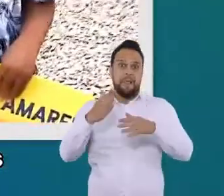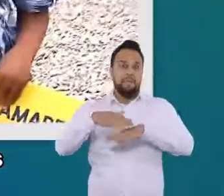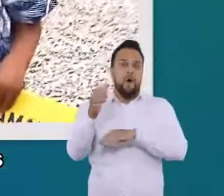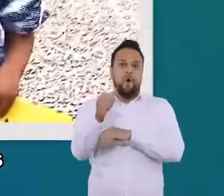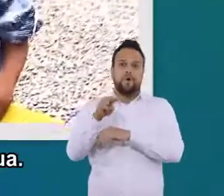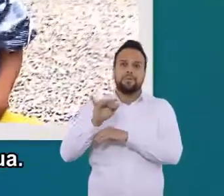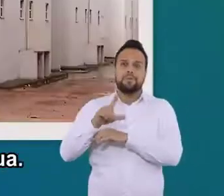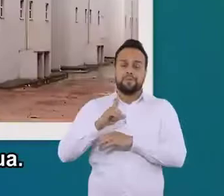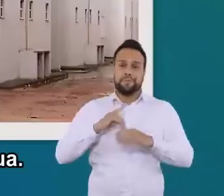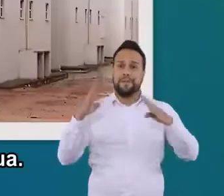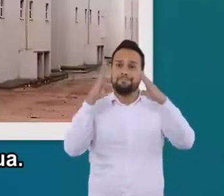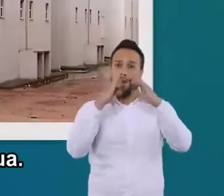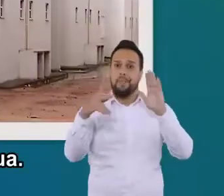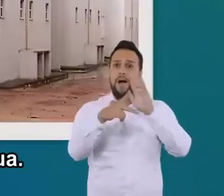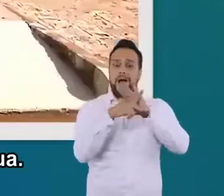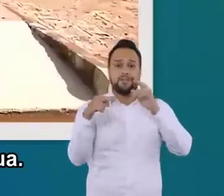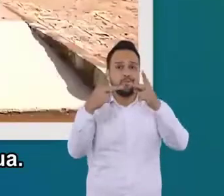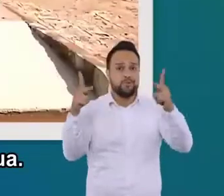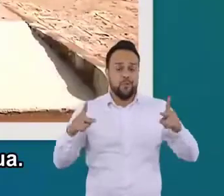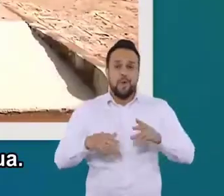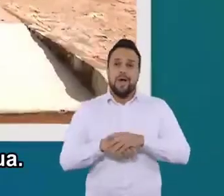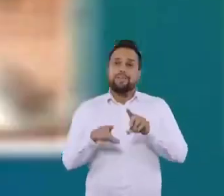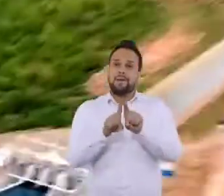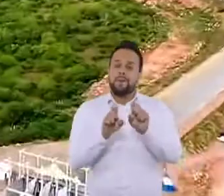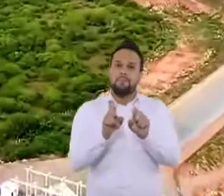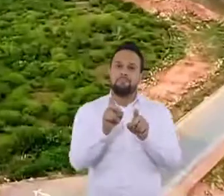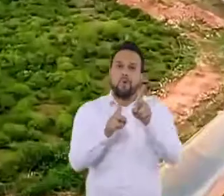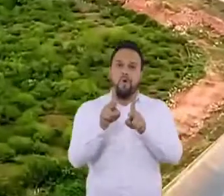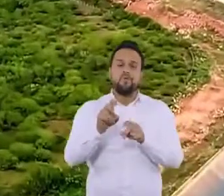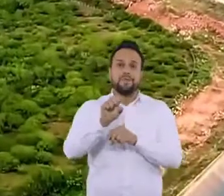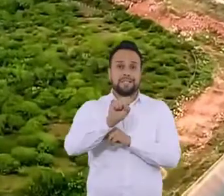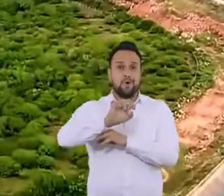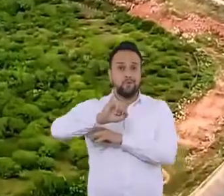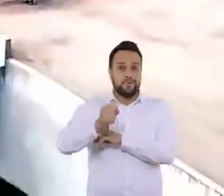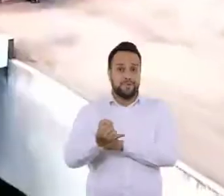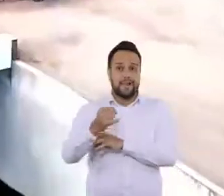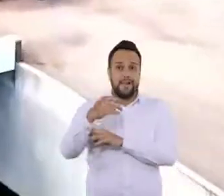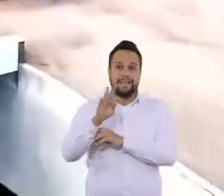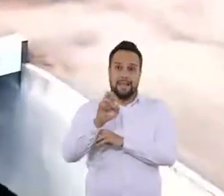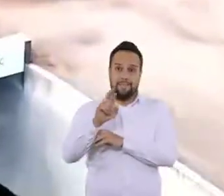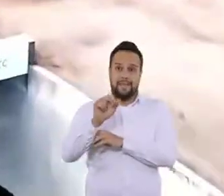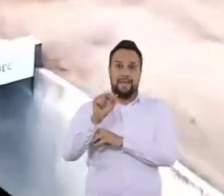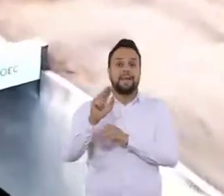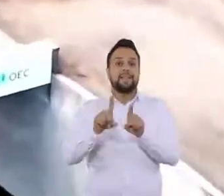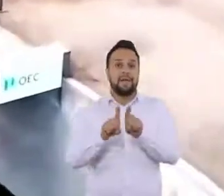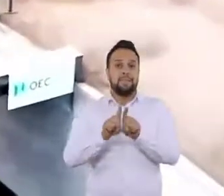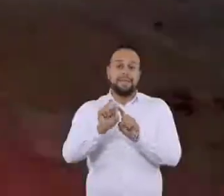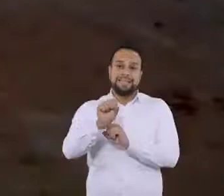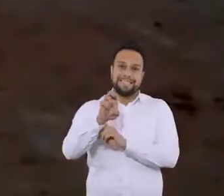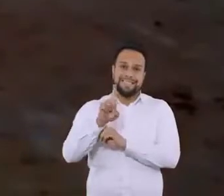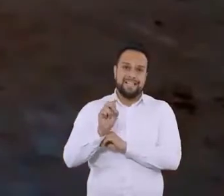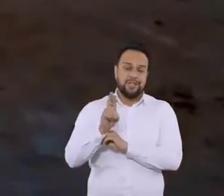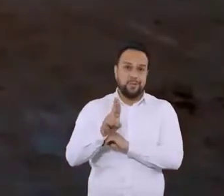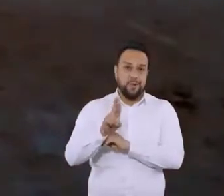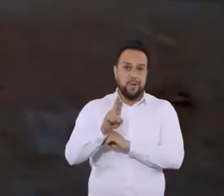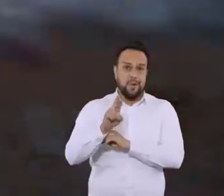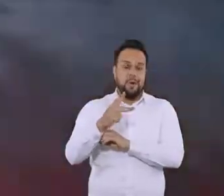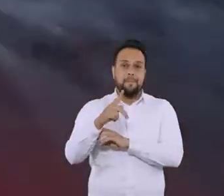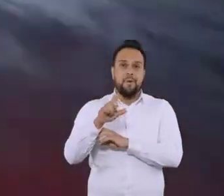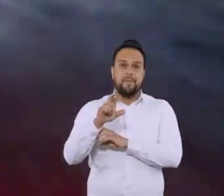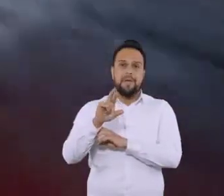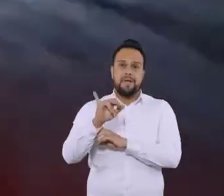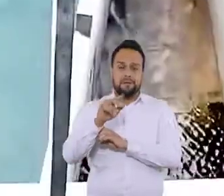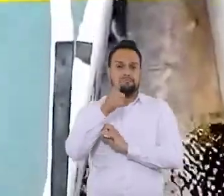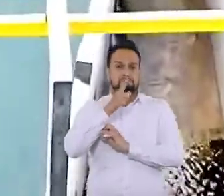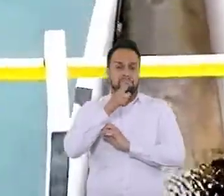11 mil famílias que agora tem uma casa para chamar de sua. E o povo de São José da Tapera e senador Rui Palmeira, que passou a ter